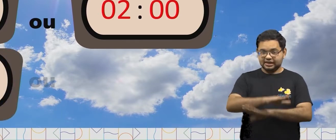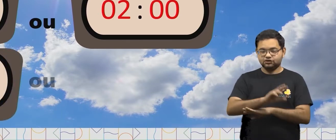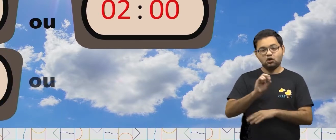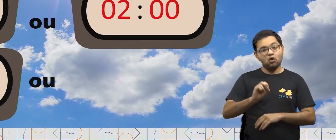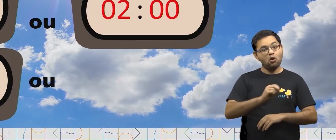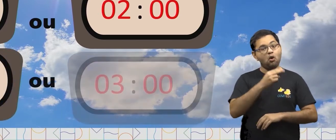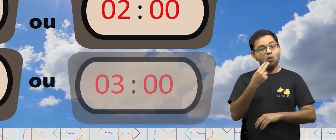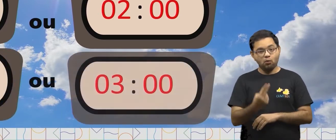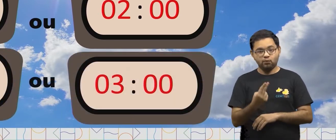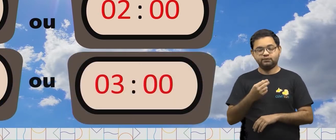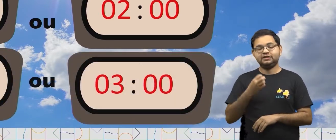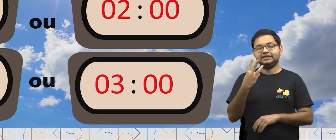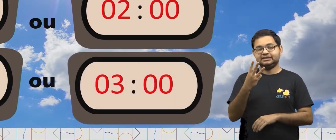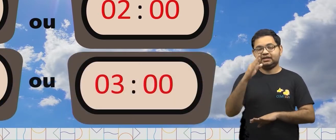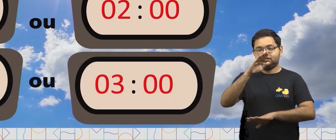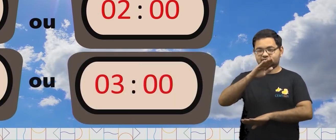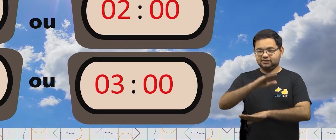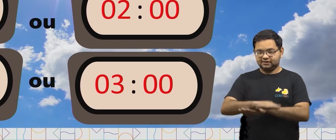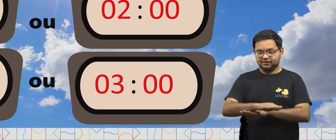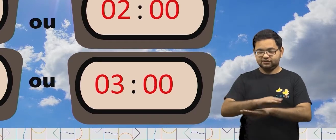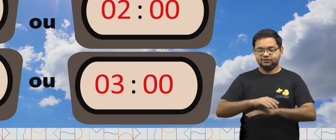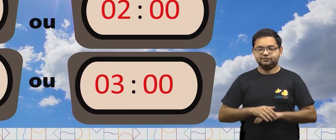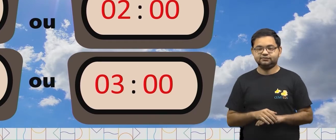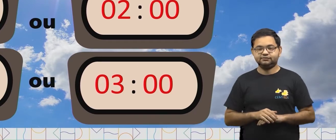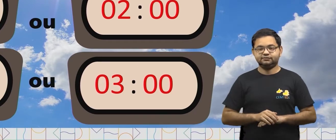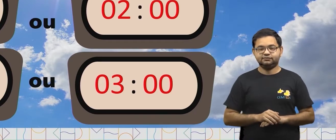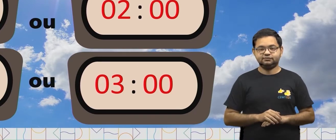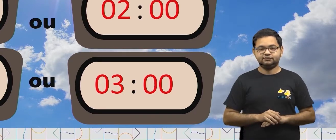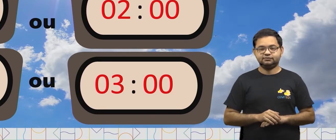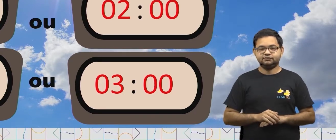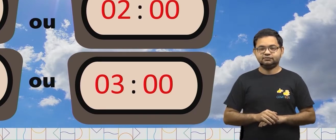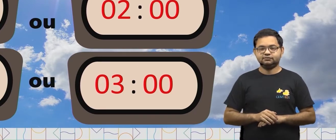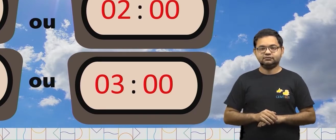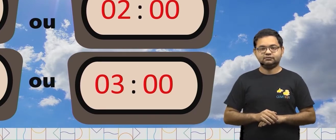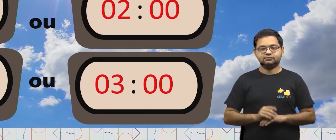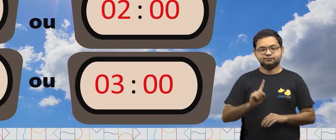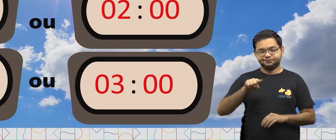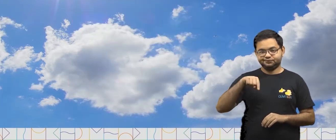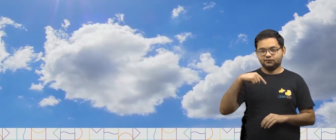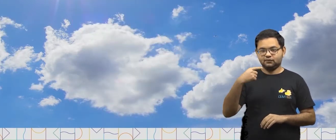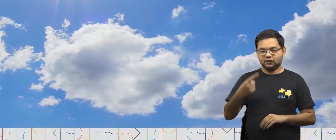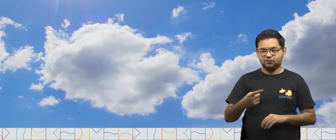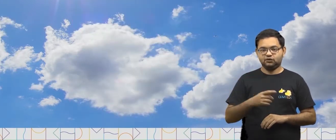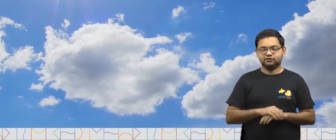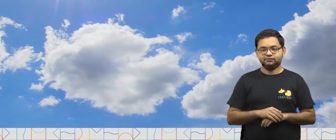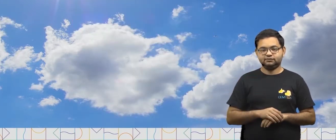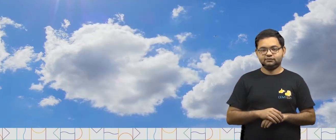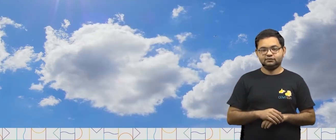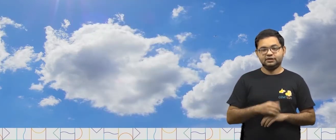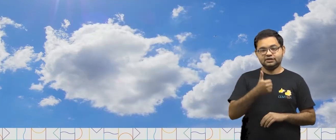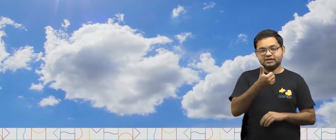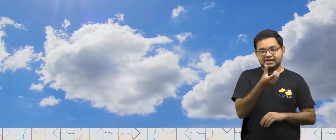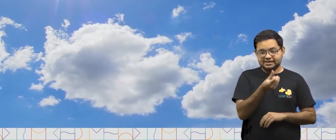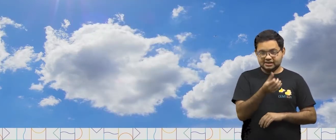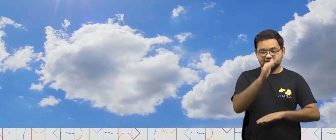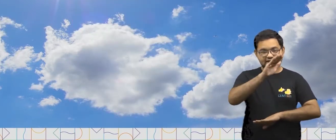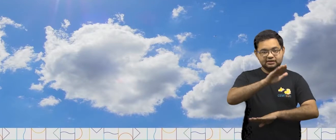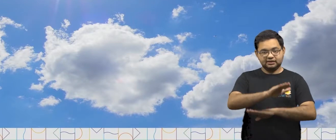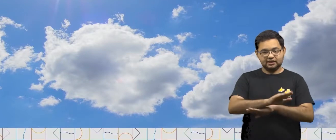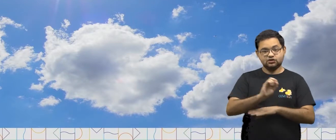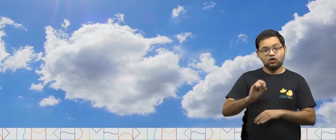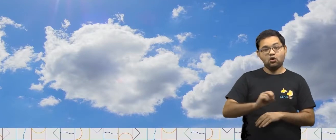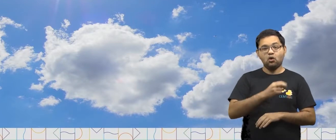ou 3 horas da tarde. Logo, em seguida, temos 16 horas da tarde